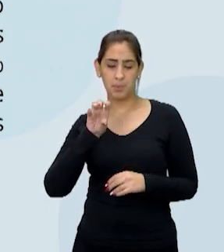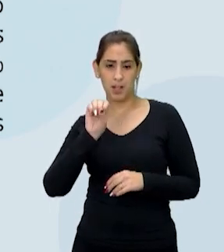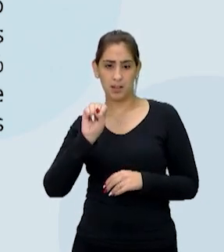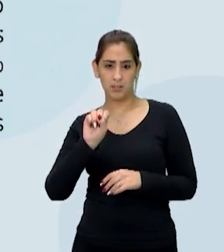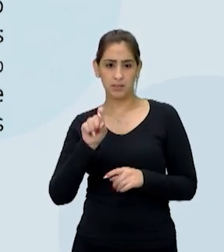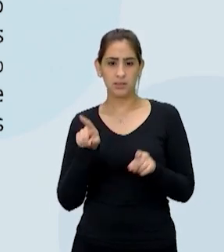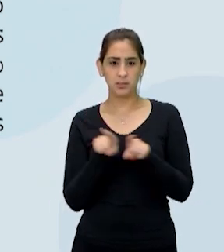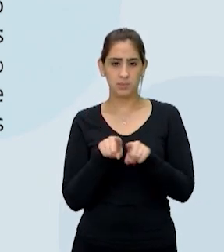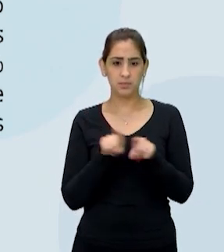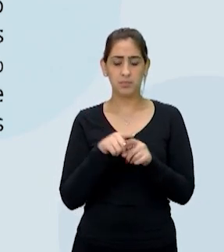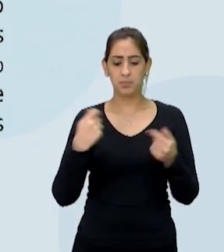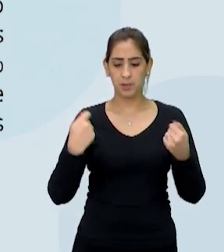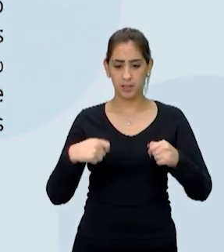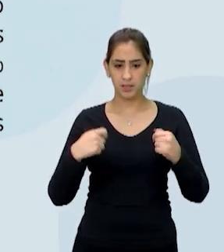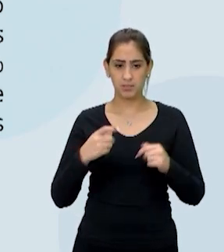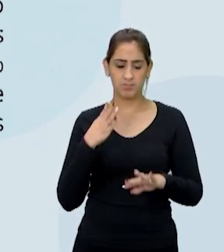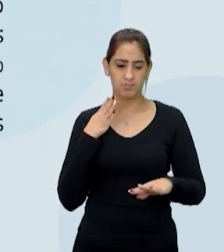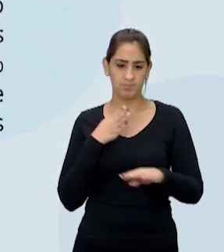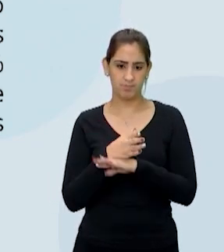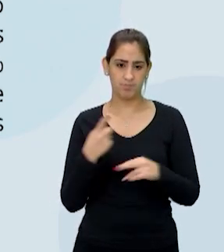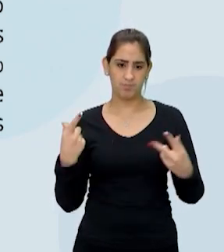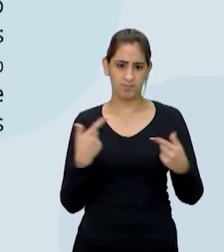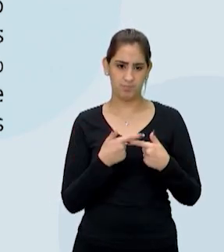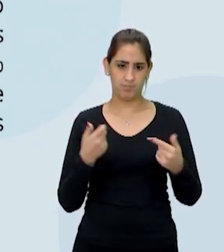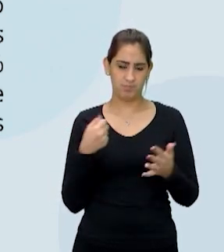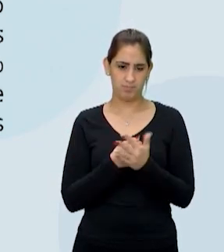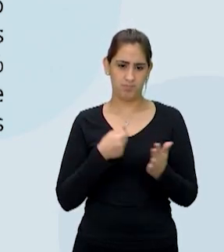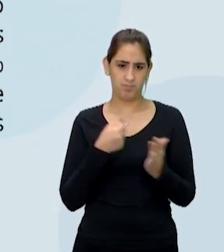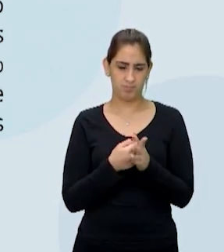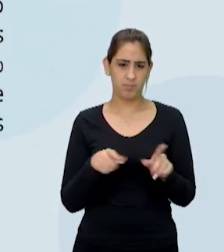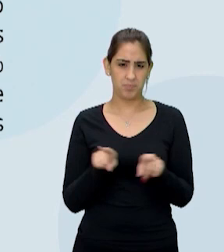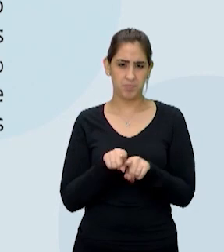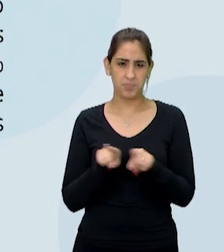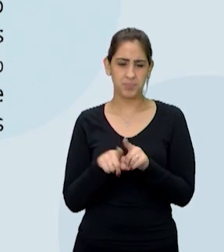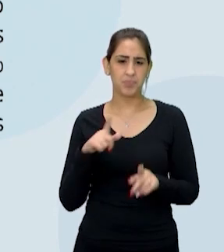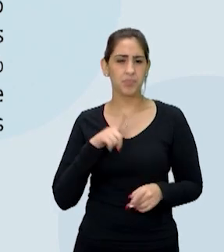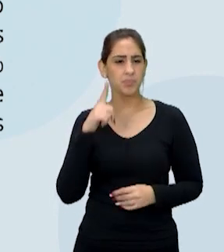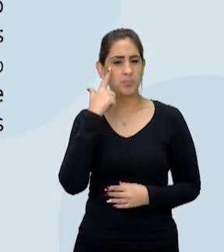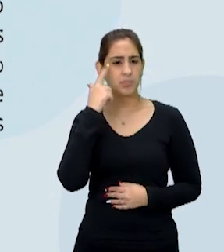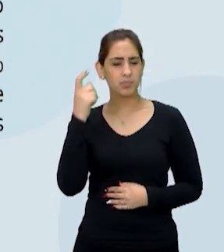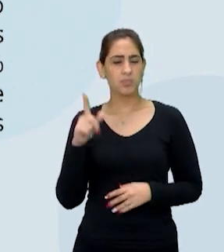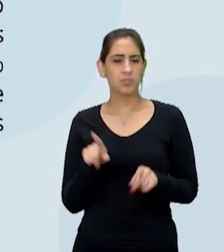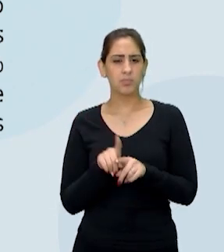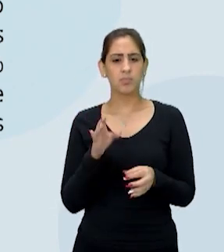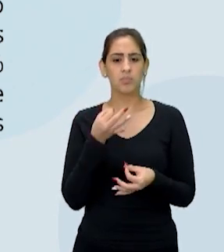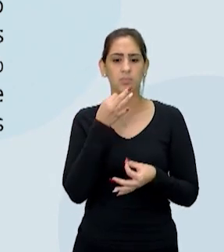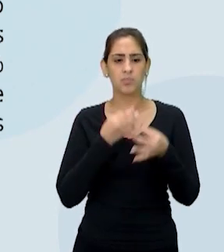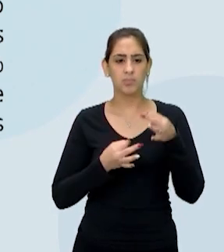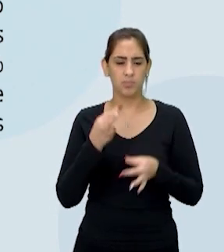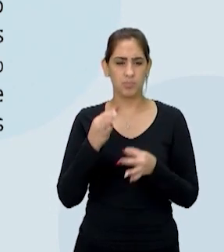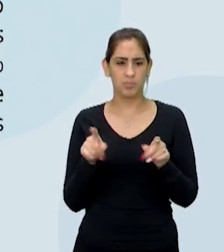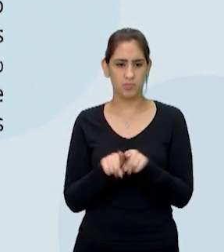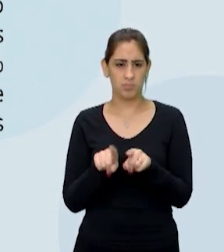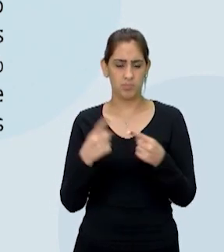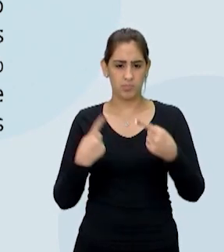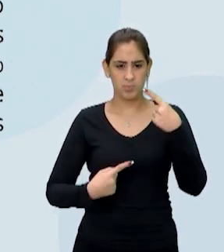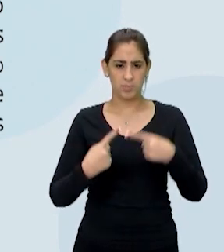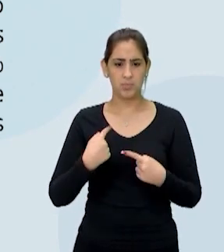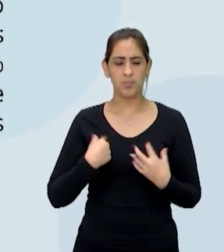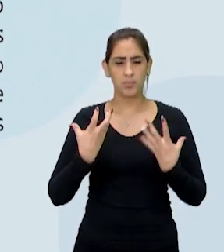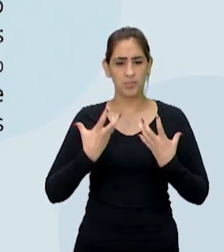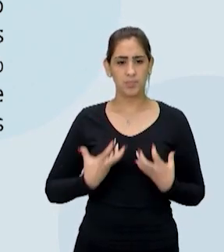precisa ser enfrentada. Eu tenho uma ideia, mostrando primeiro que a discussão não é nova, já ouvi falar, já estou cansado.